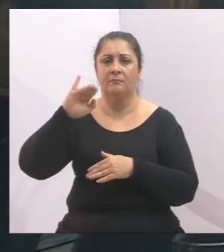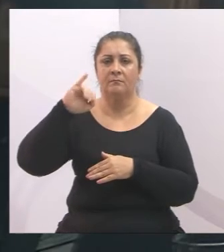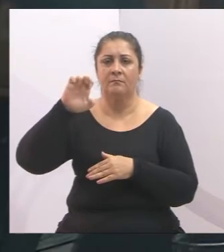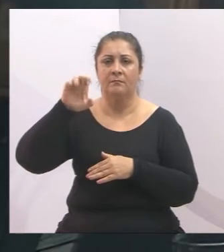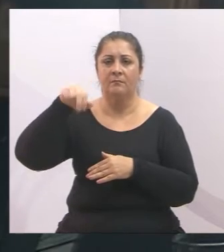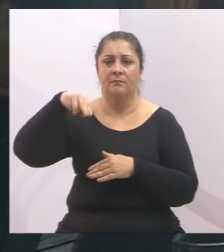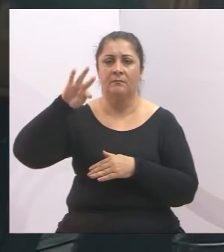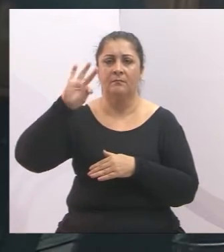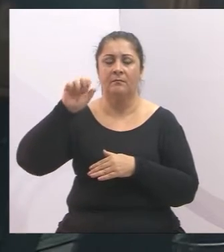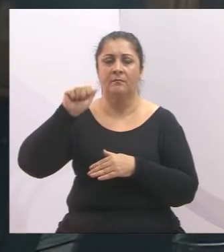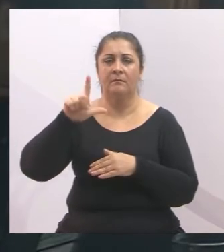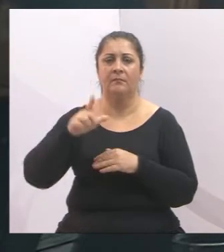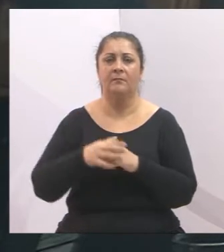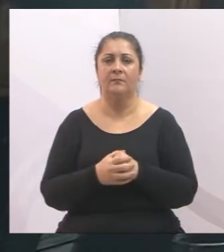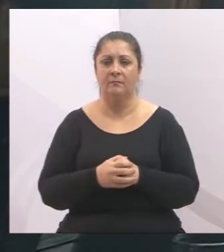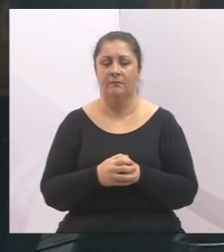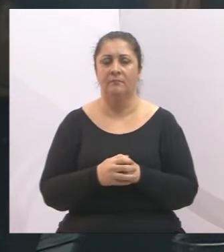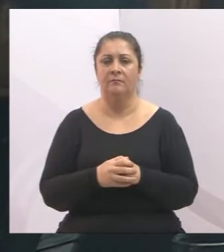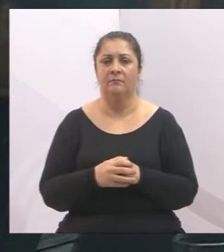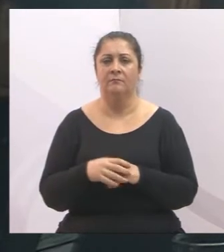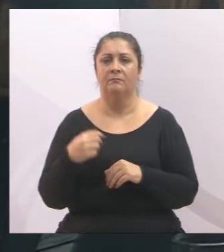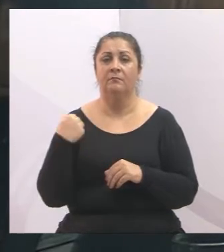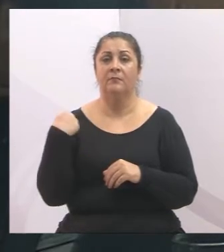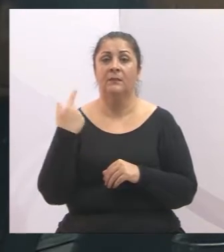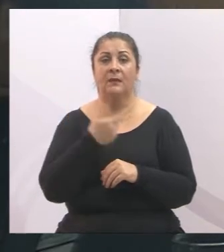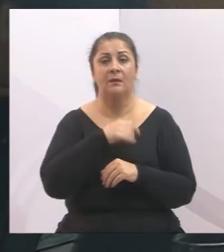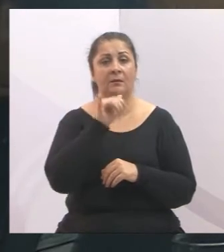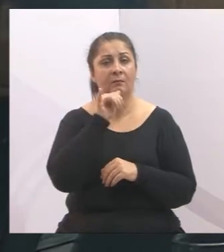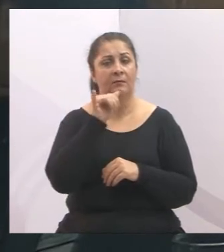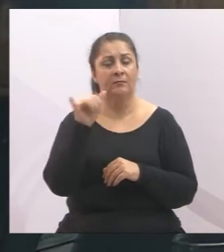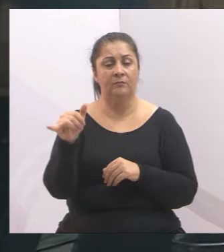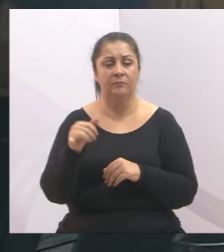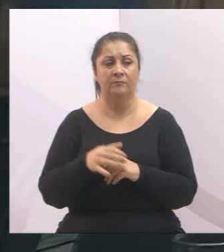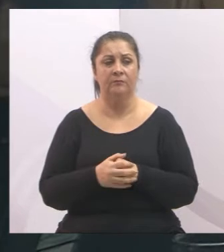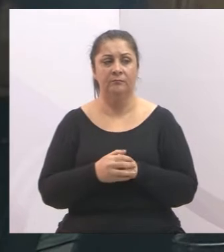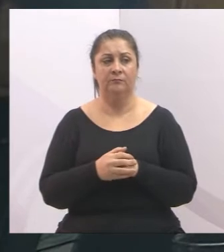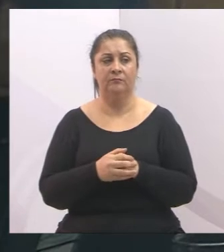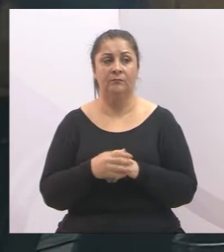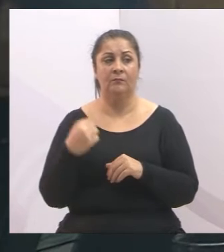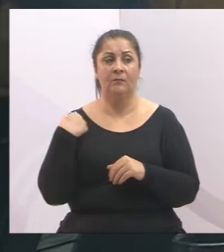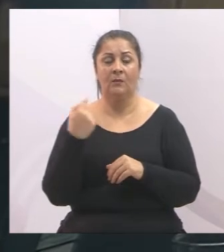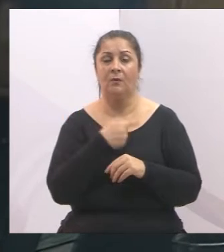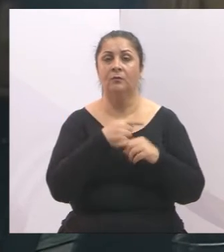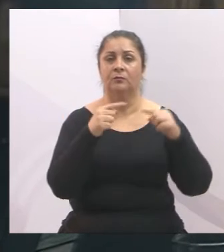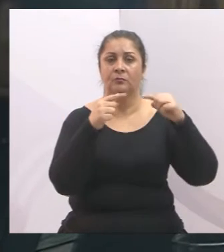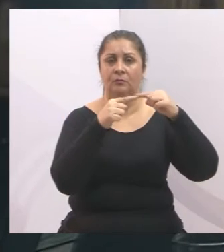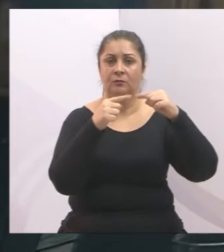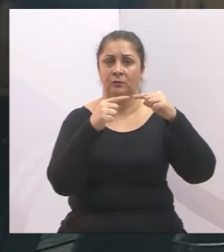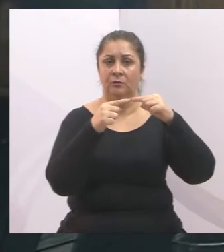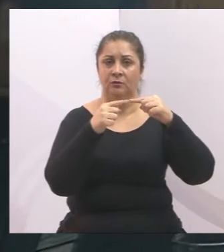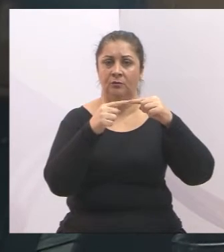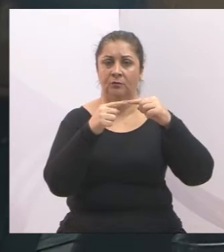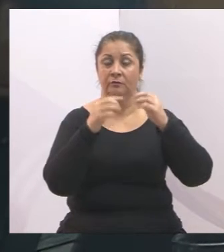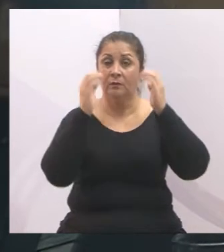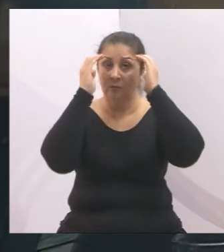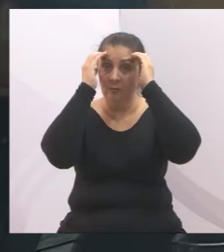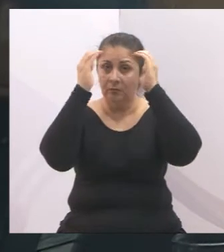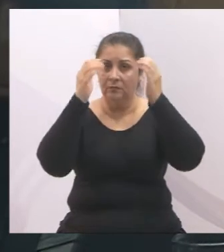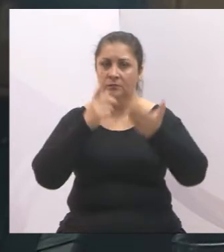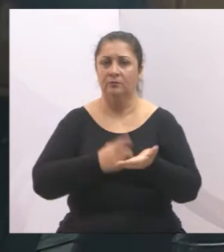aqui no ponto de vista da recomendação porque o nosso objetivo é que esse contrato seja efetivamente cumprido